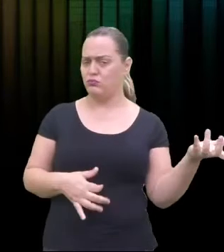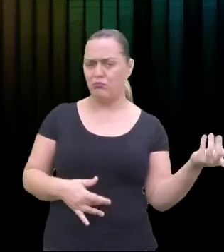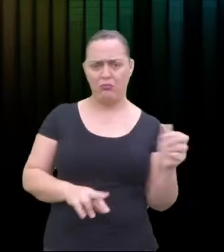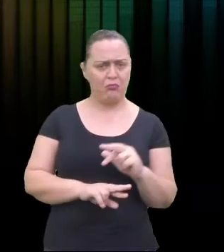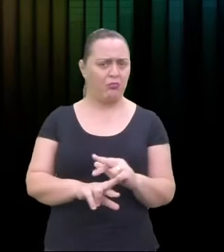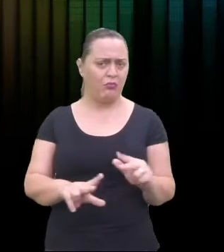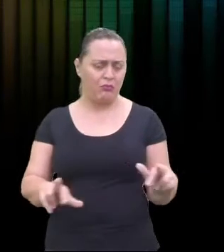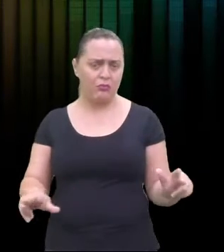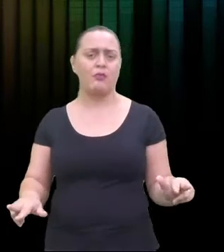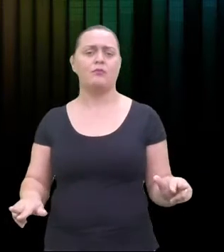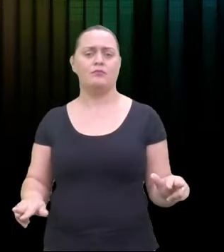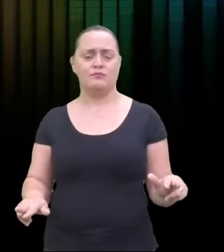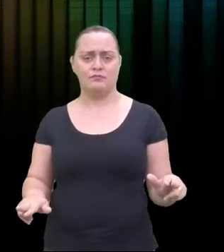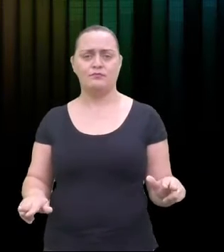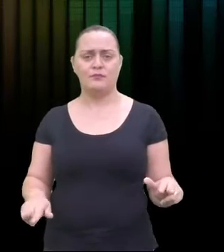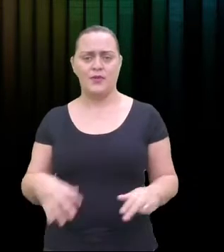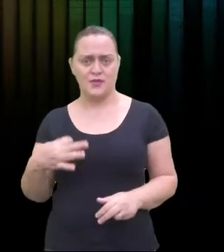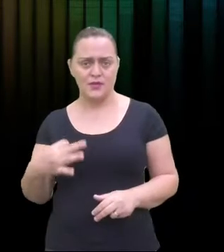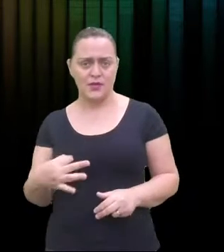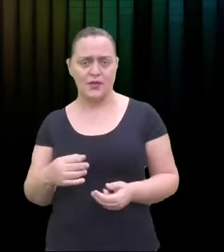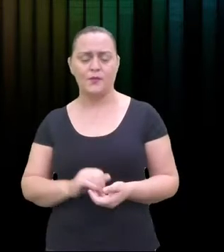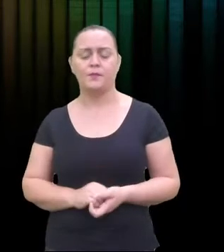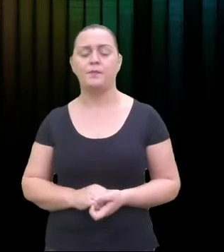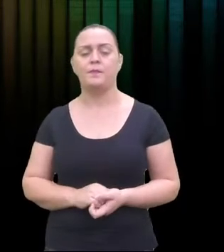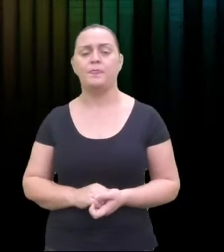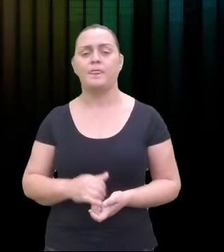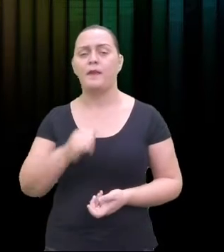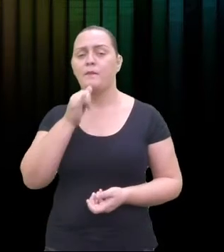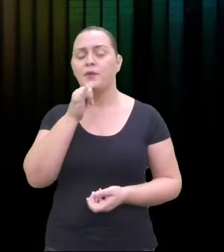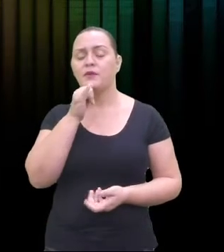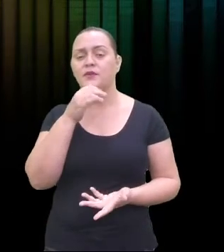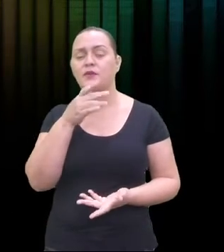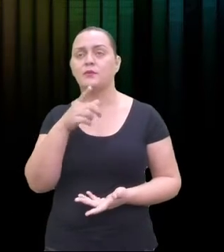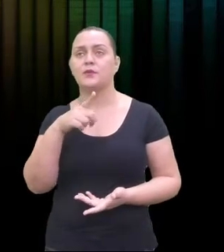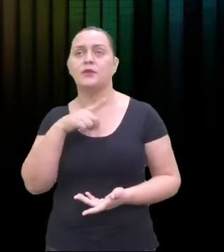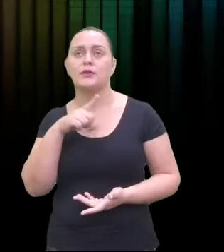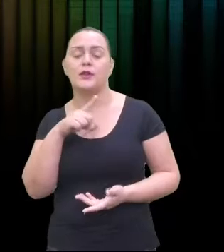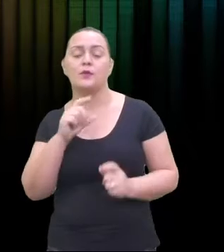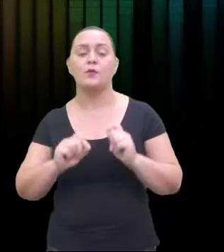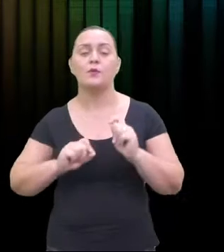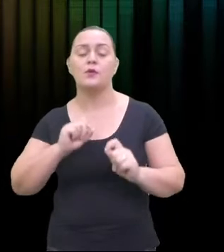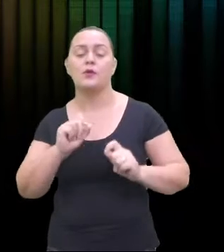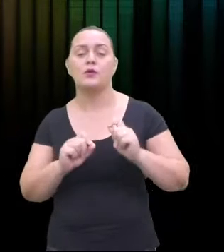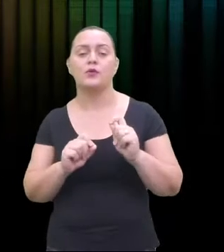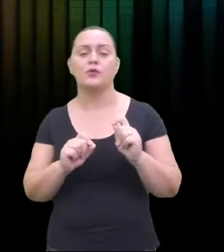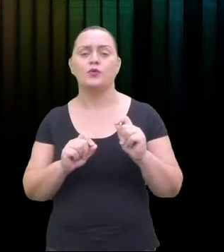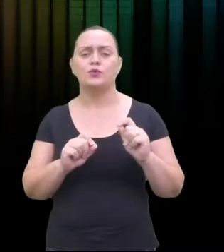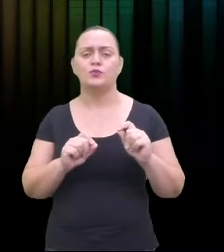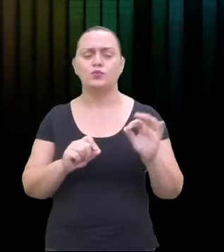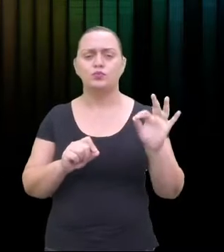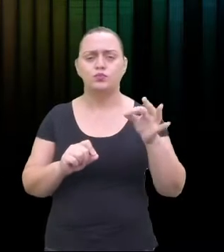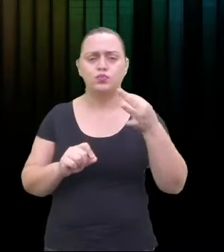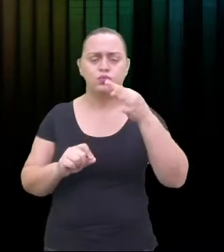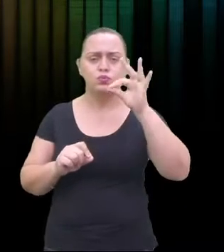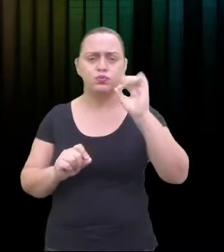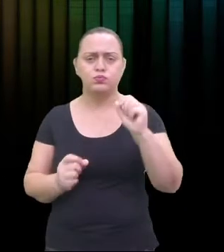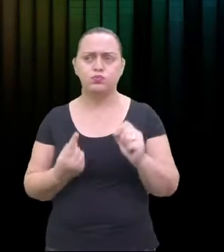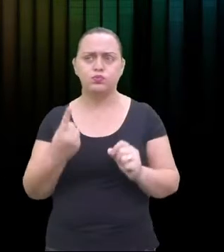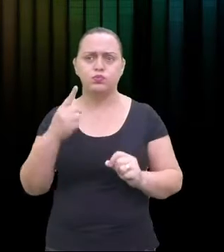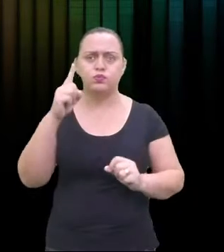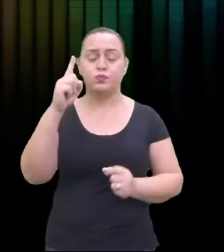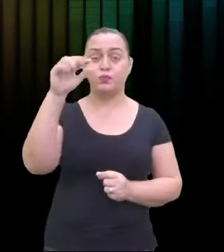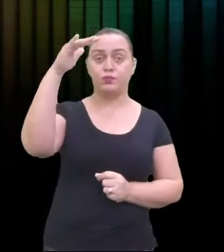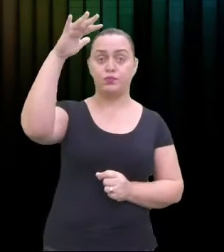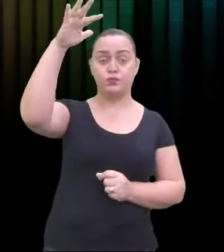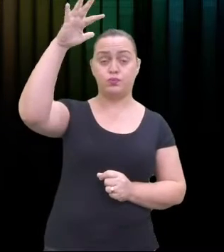Então, os pequenos sons, nós temos baixas frequências que são percebidas como sons graves e as mais altas